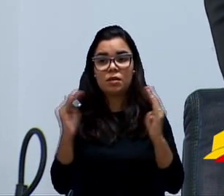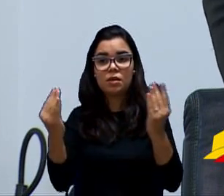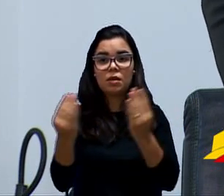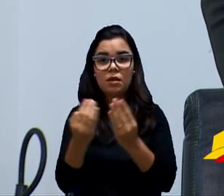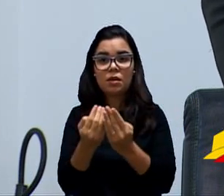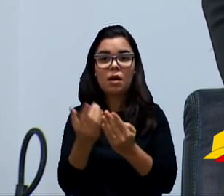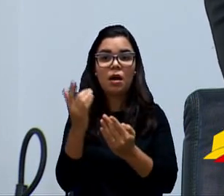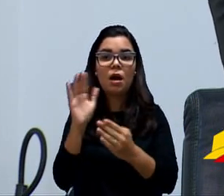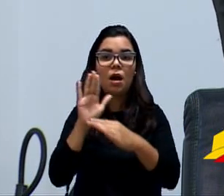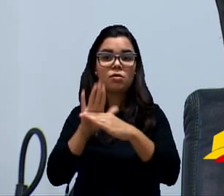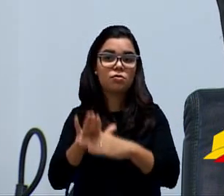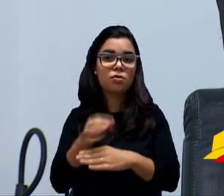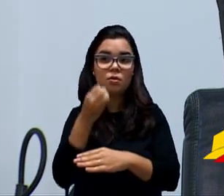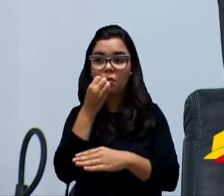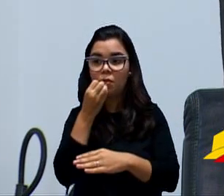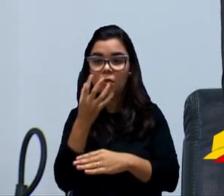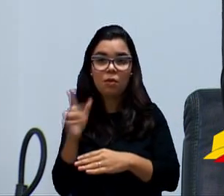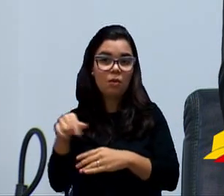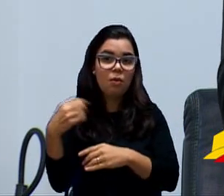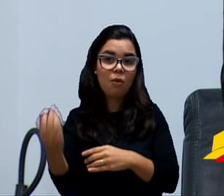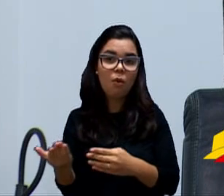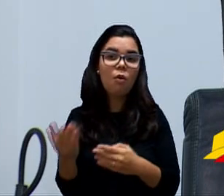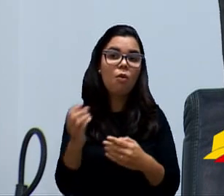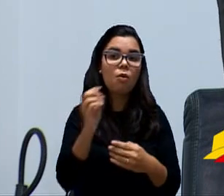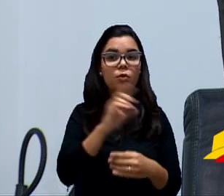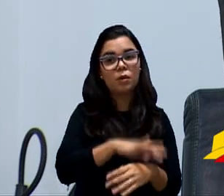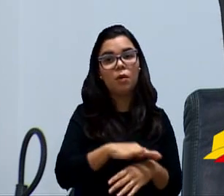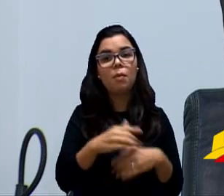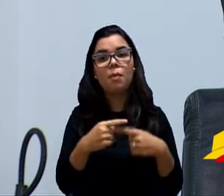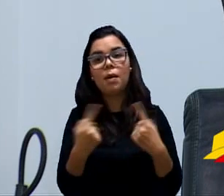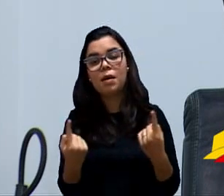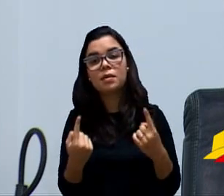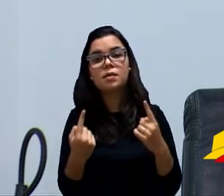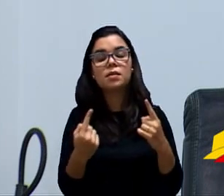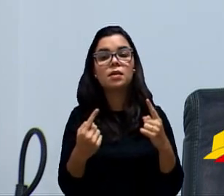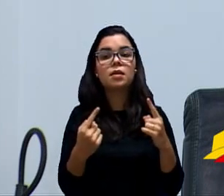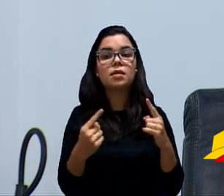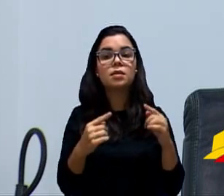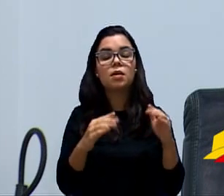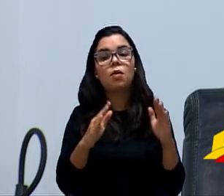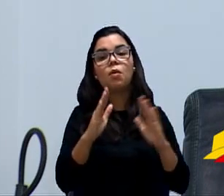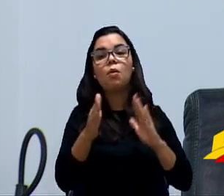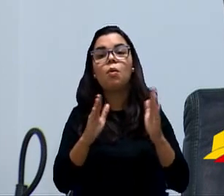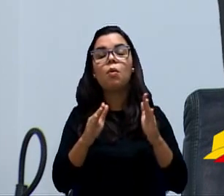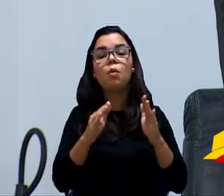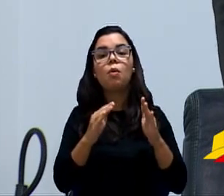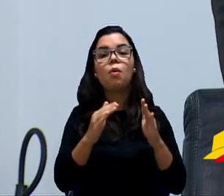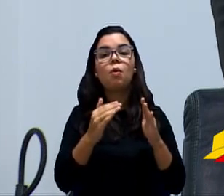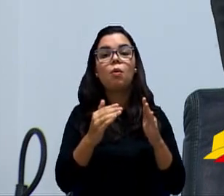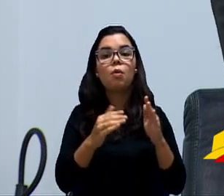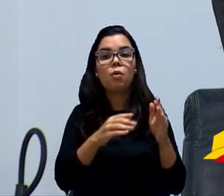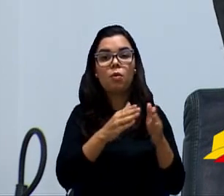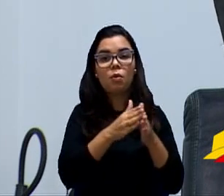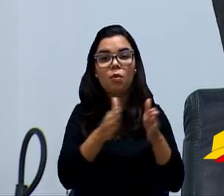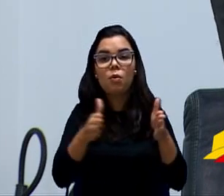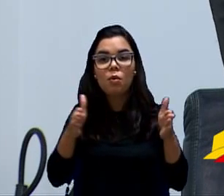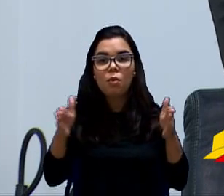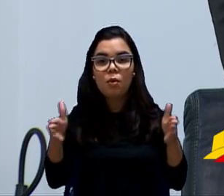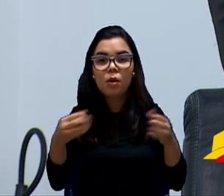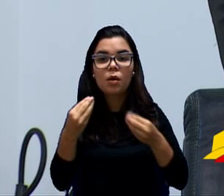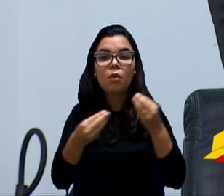Talvez a questão desse cronograma, como seria isso, como seria procedido disso na cidade, que bairro que seria afetado, quais os condomínios primeiros, etc.